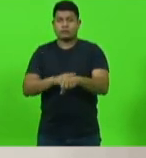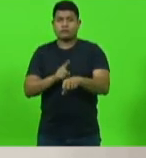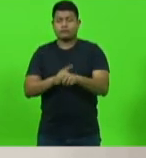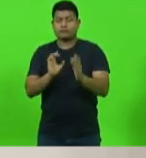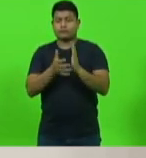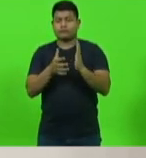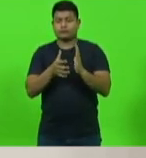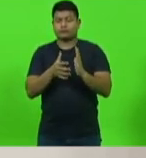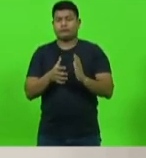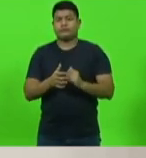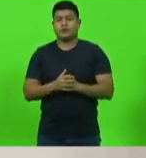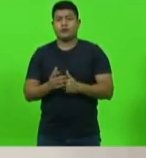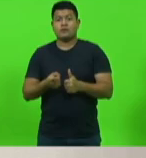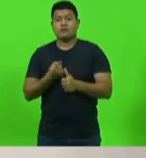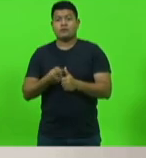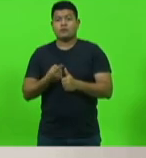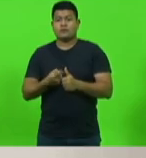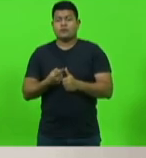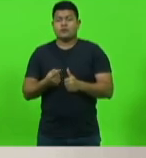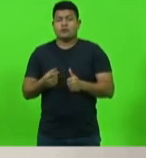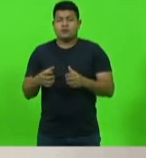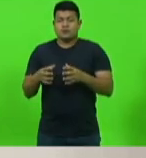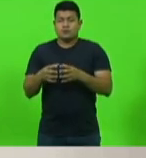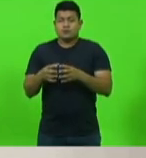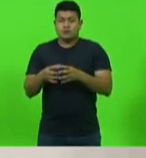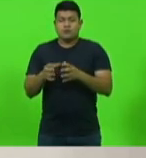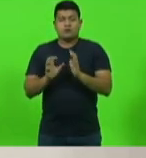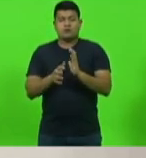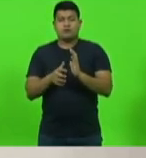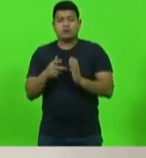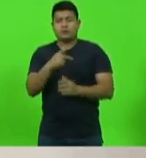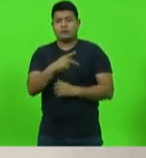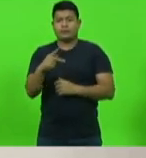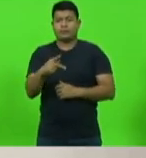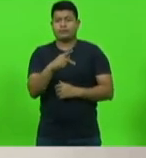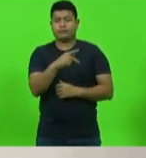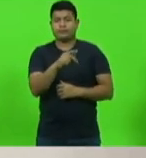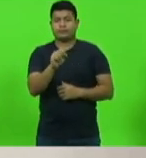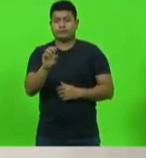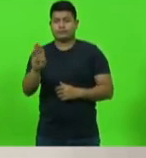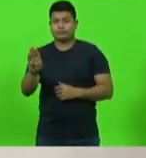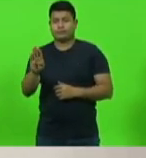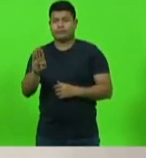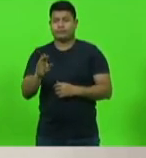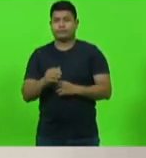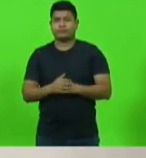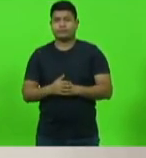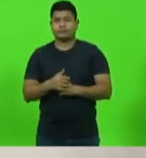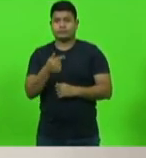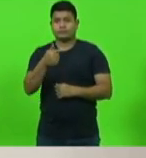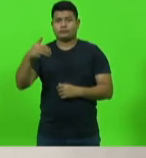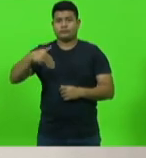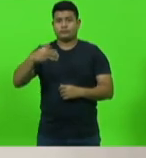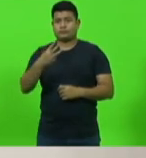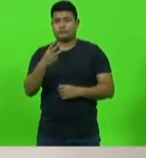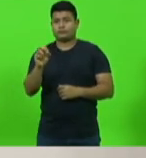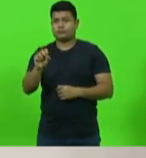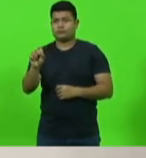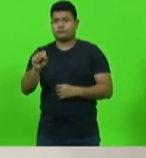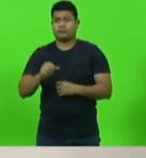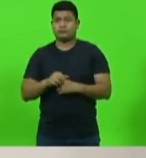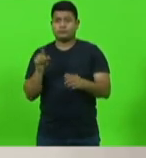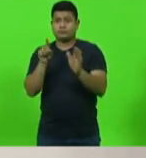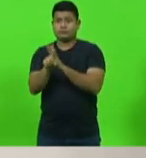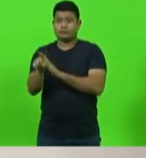aos partidos políticos. E o primeiro partido do dia, o bloco PP, PSB. Sete minutos e trinta segundos. Eu consulto